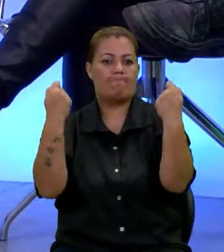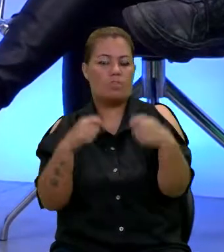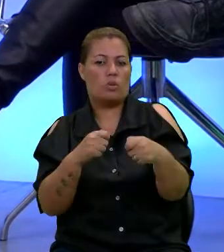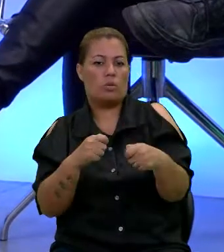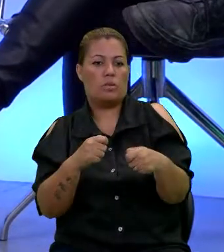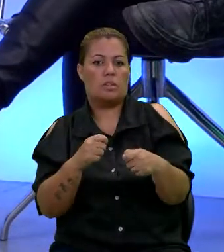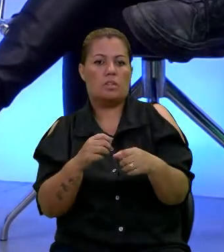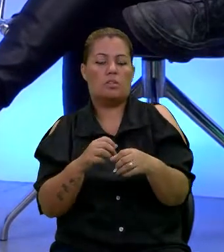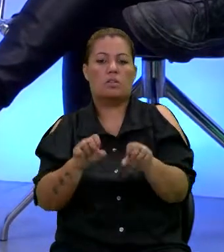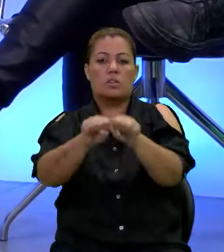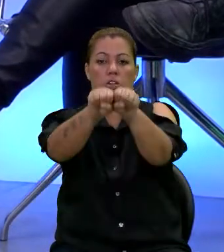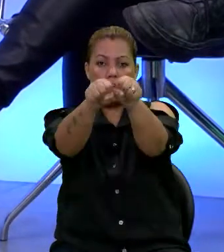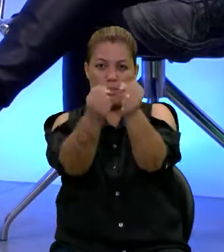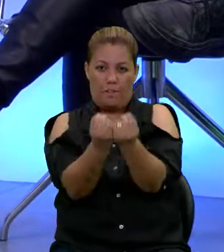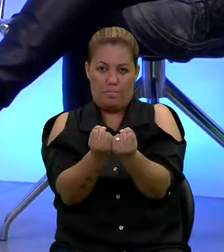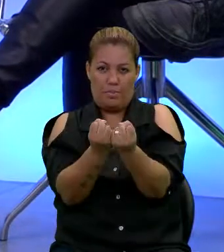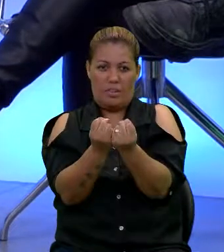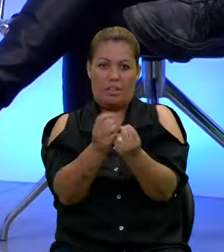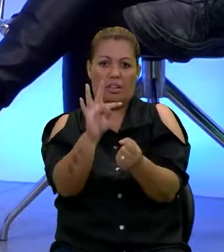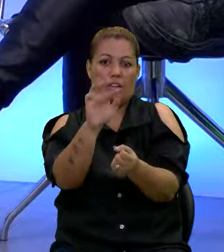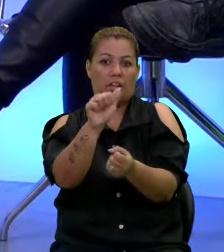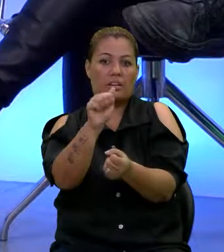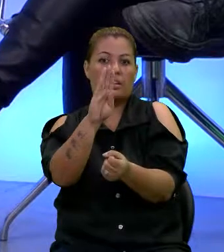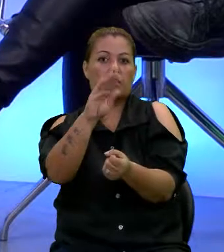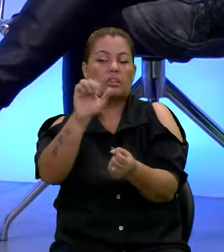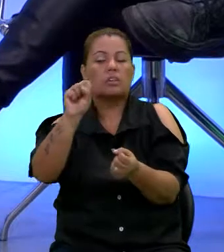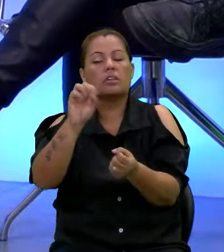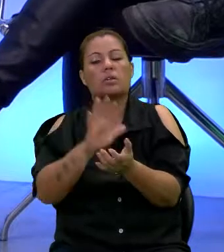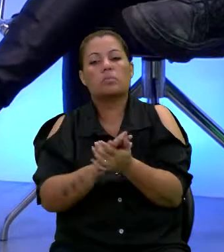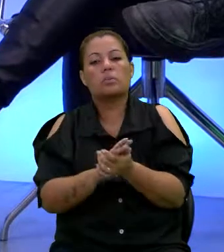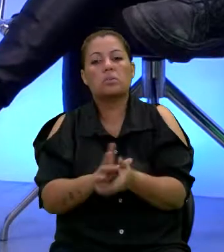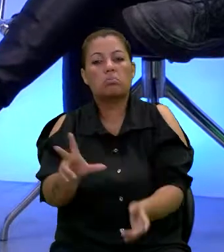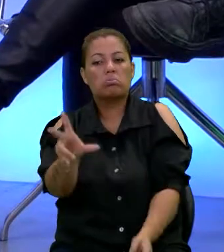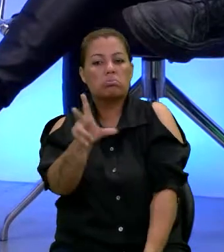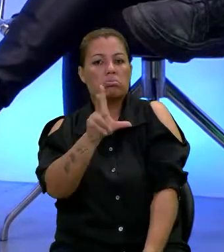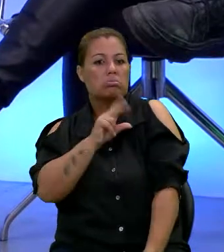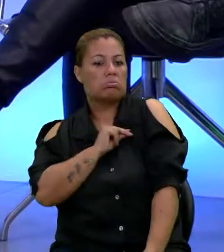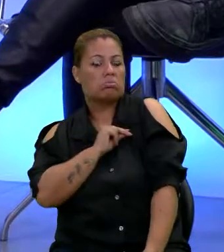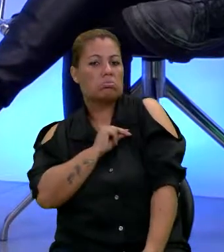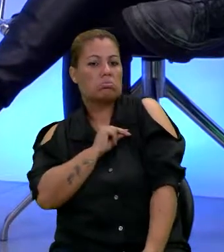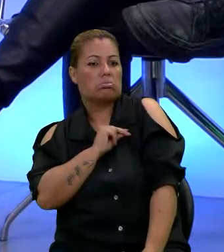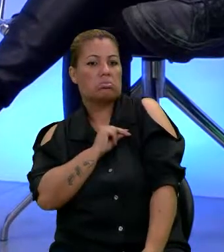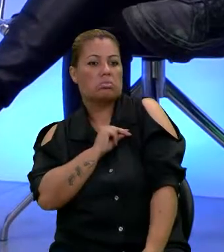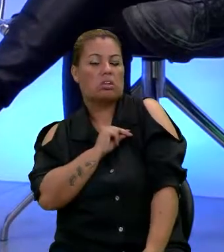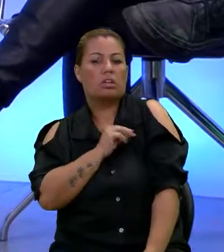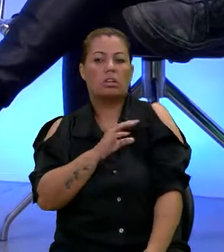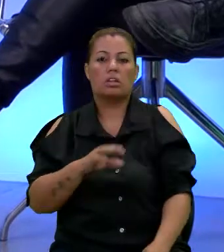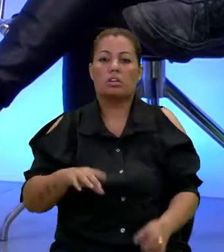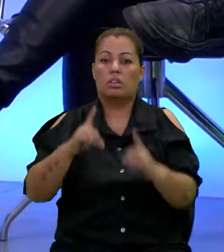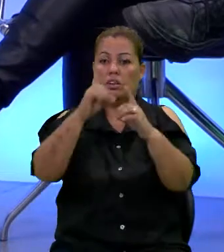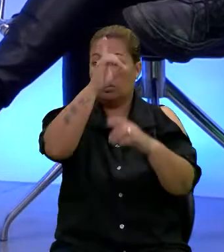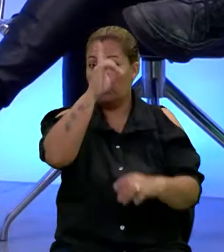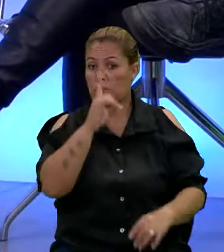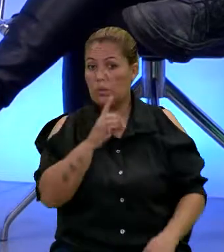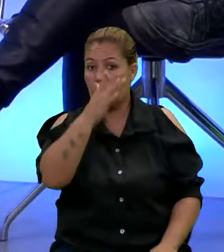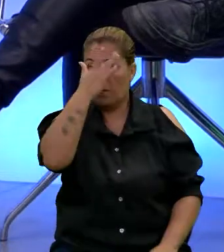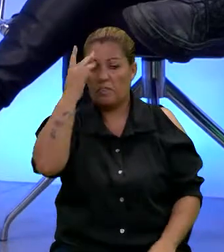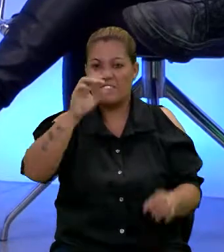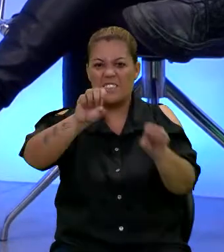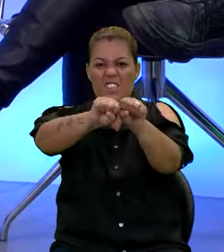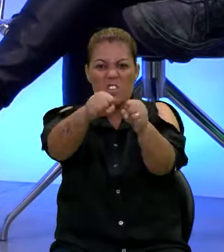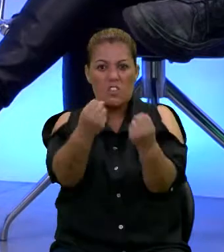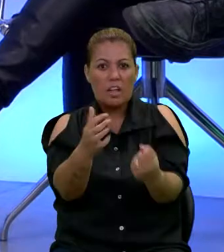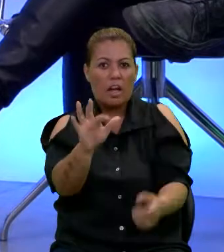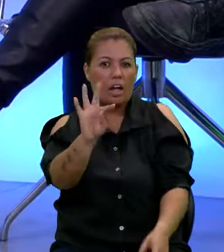Quebrando? Tabus? Nossa, então, ser pessoa com deficiência hoje é quebra de